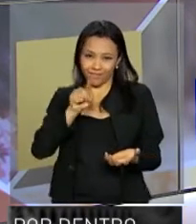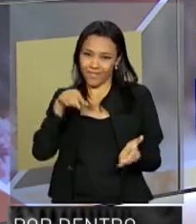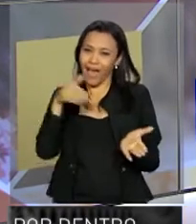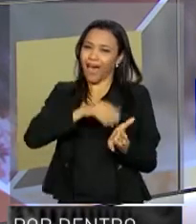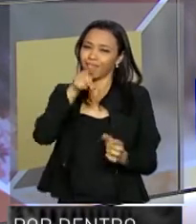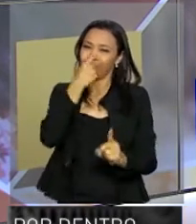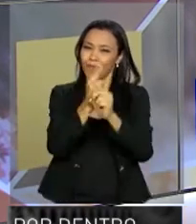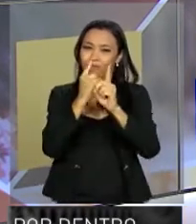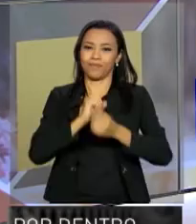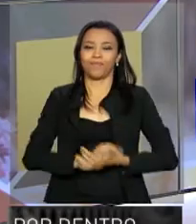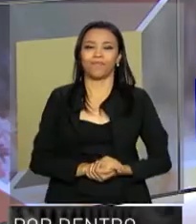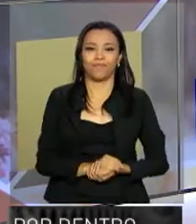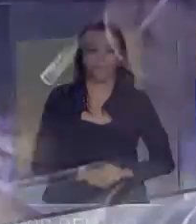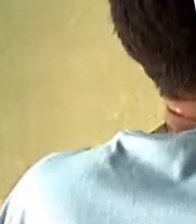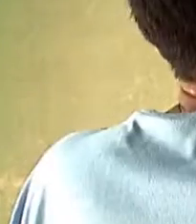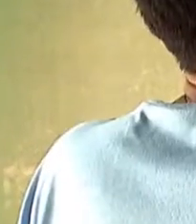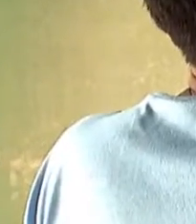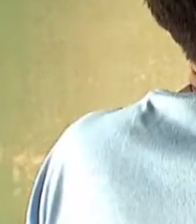Até a próxima!